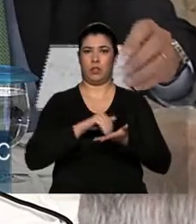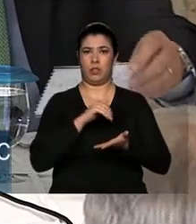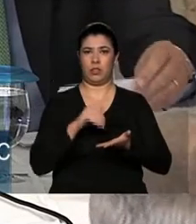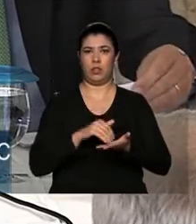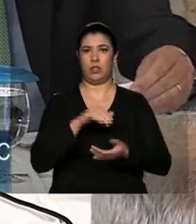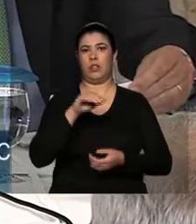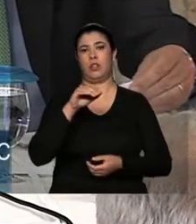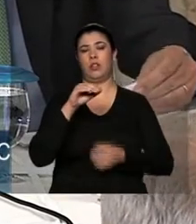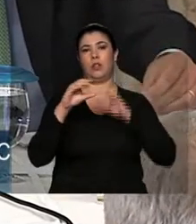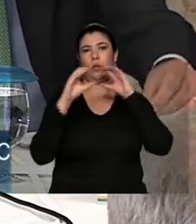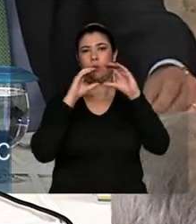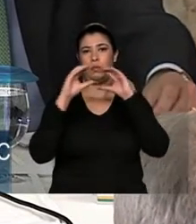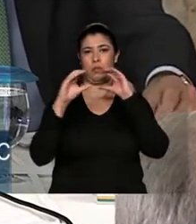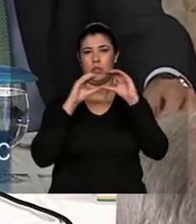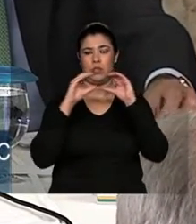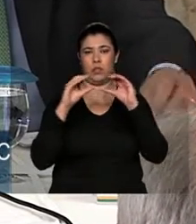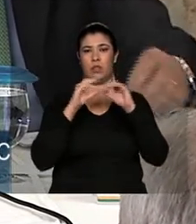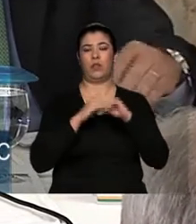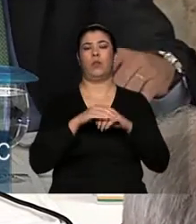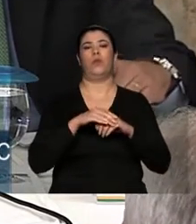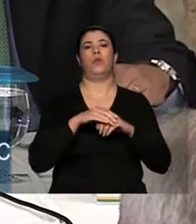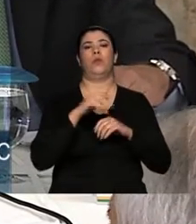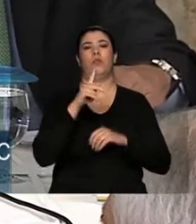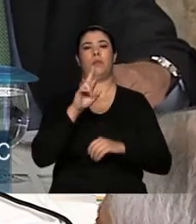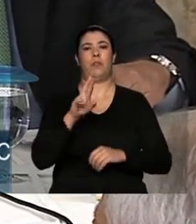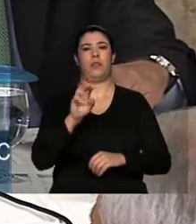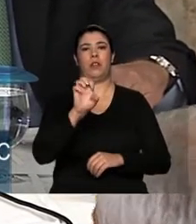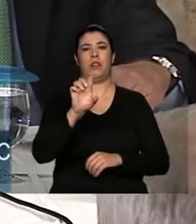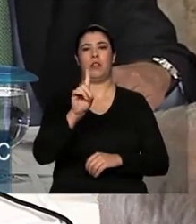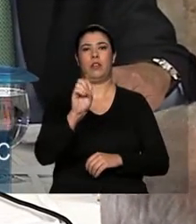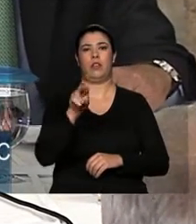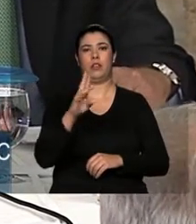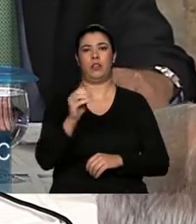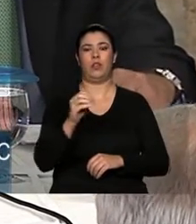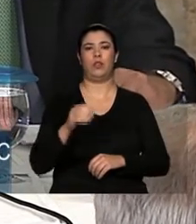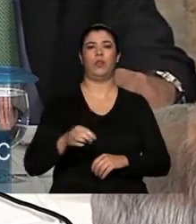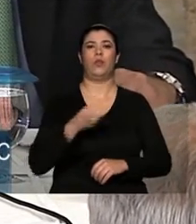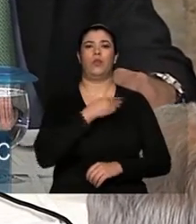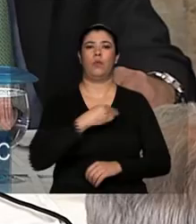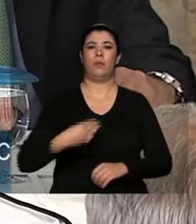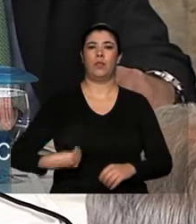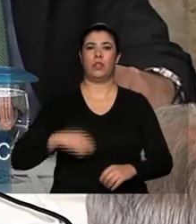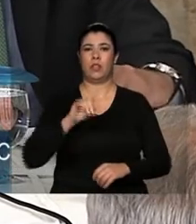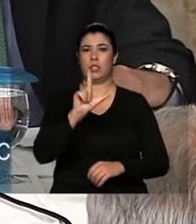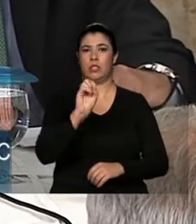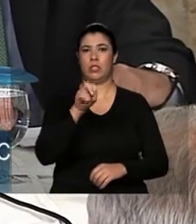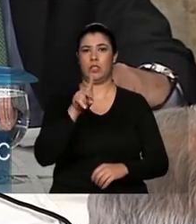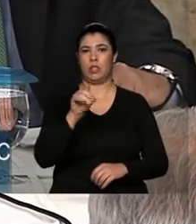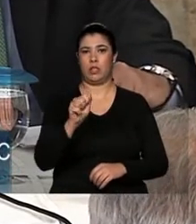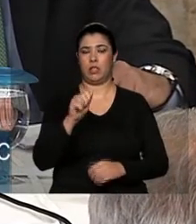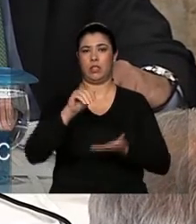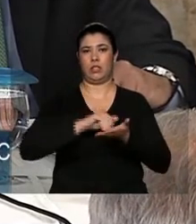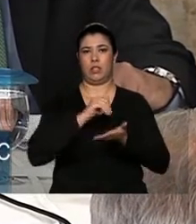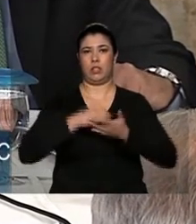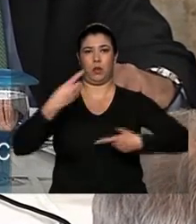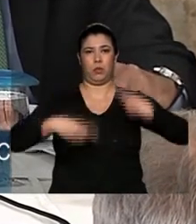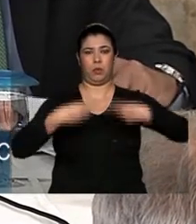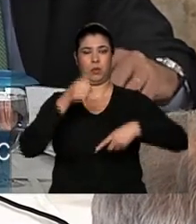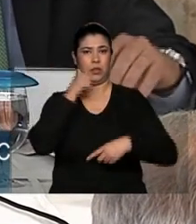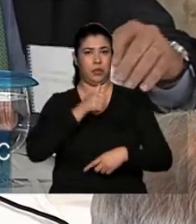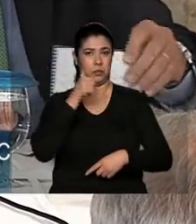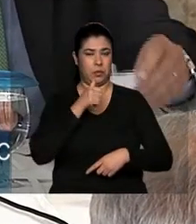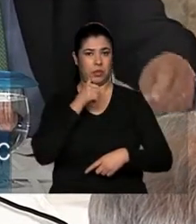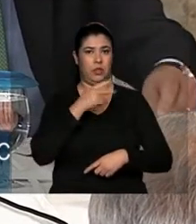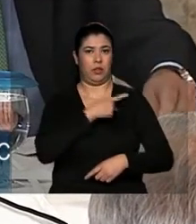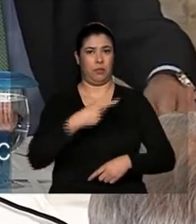Comunicação Social da Presidência da República. Linda Goulart, ministra interina da Secretaria de Políticas para as Mulheres